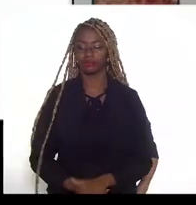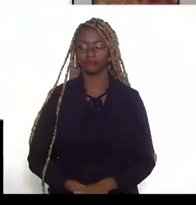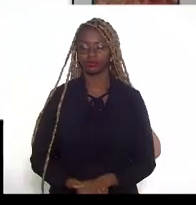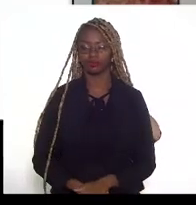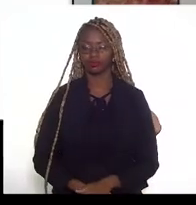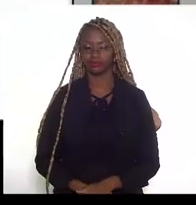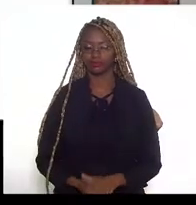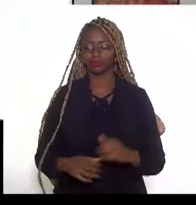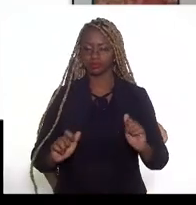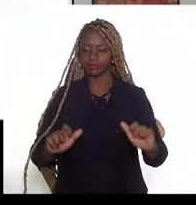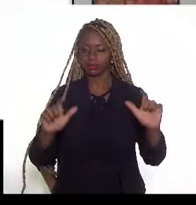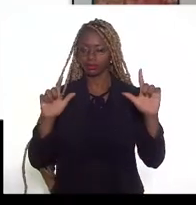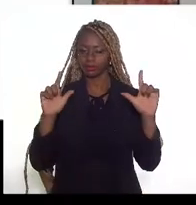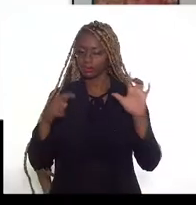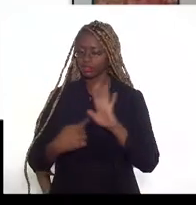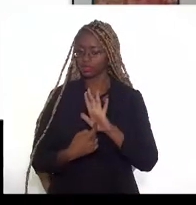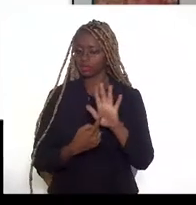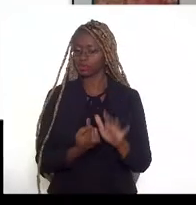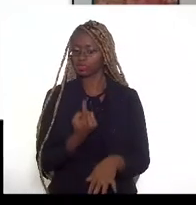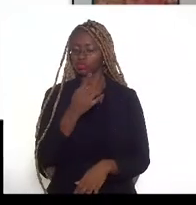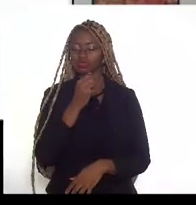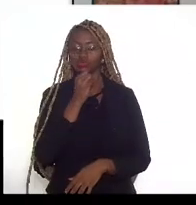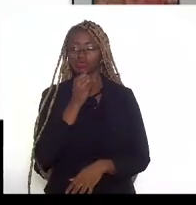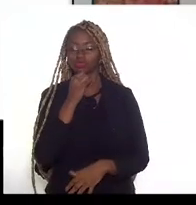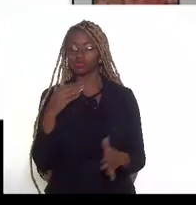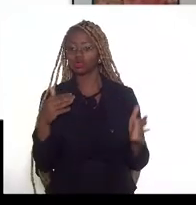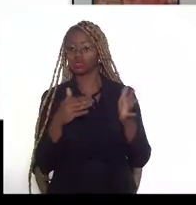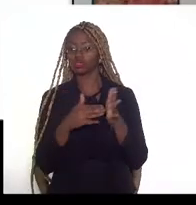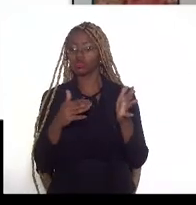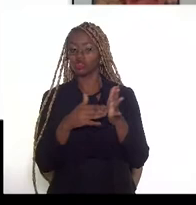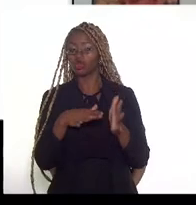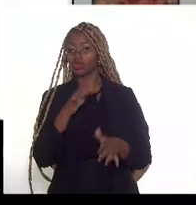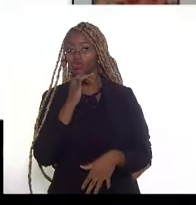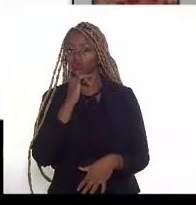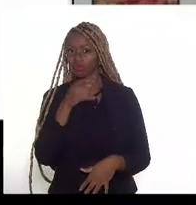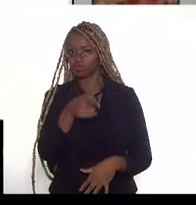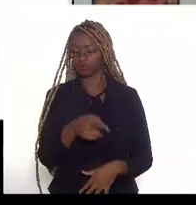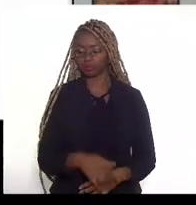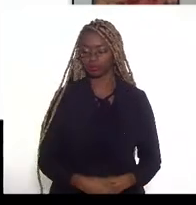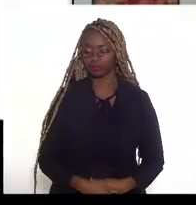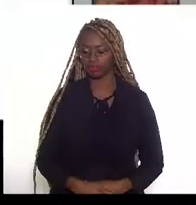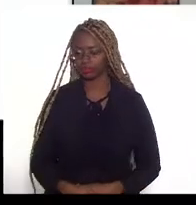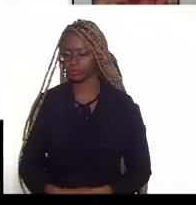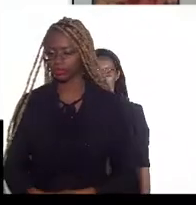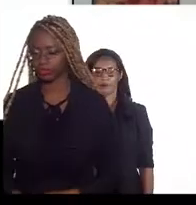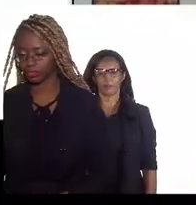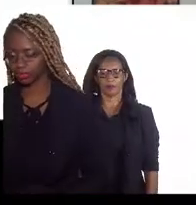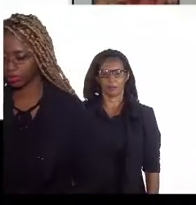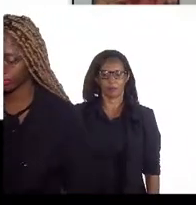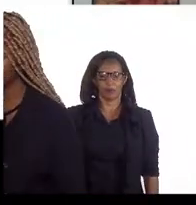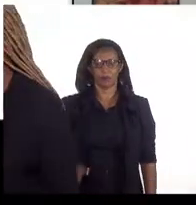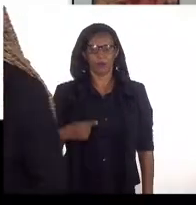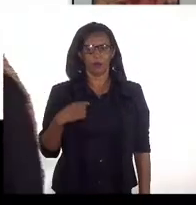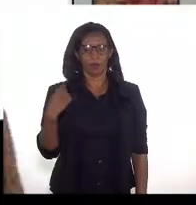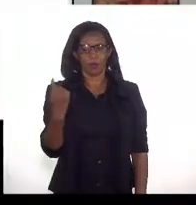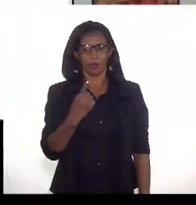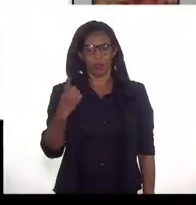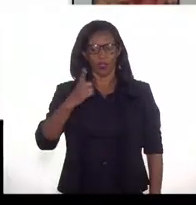Nesse quadro aqui eu mostro um exemplo desse último cenário, nós temos aqui um campo